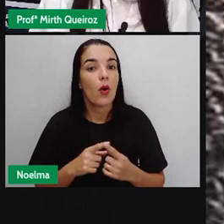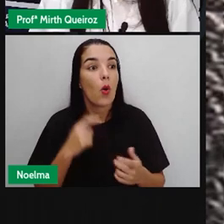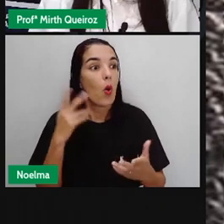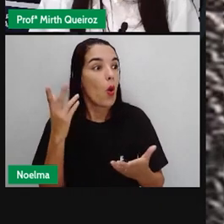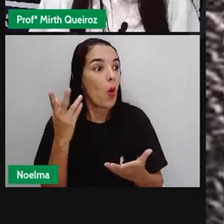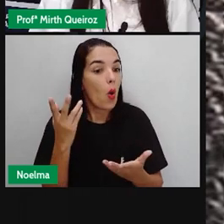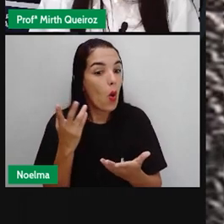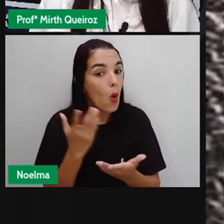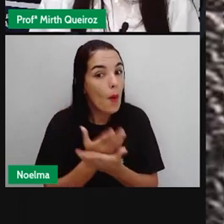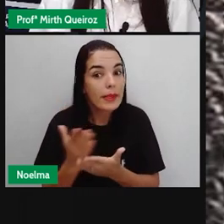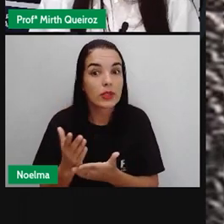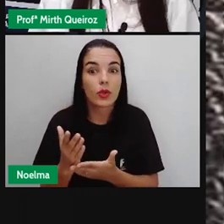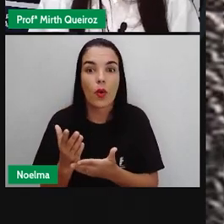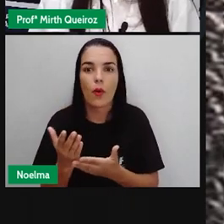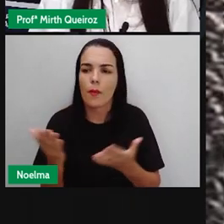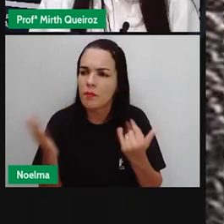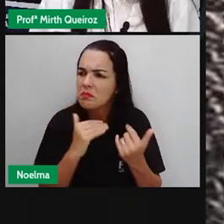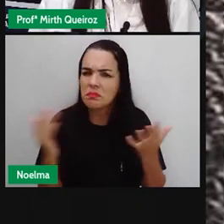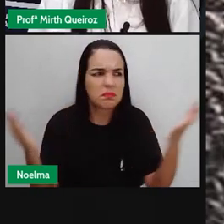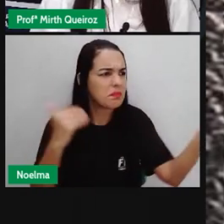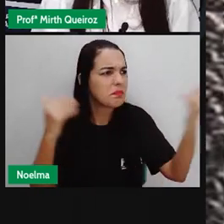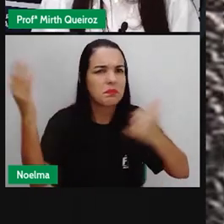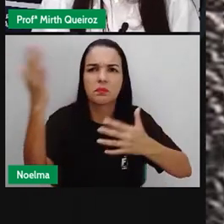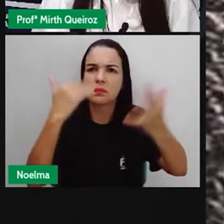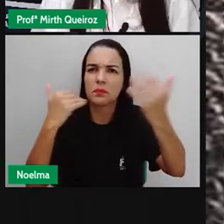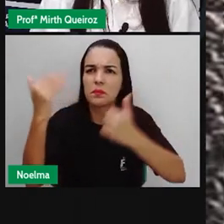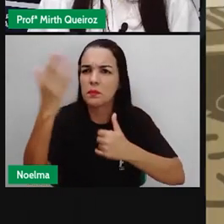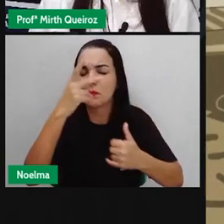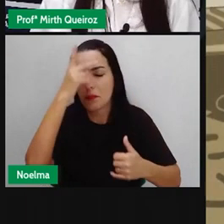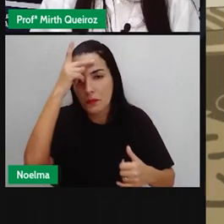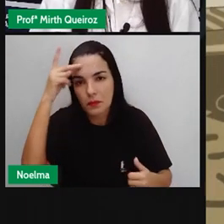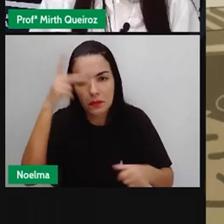aí de imigrações para o Brasil.